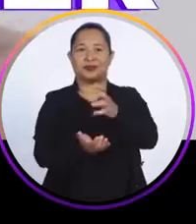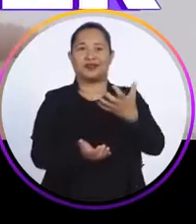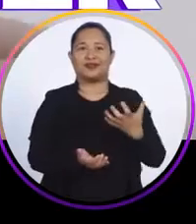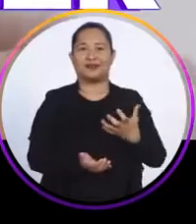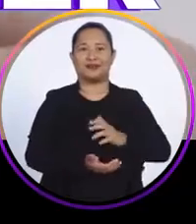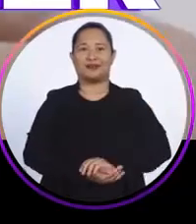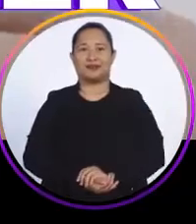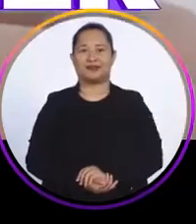a mulher que Pernambuco quer.